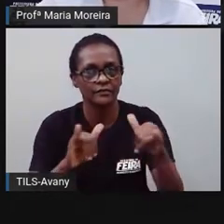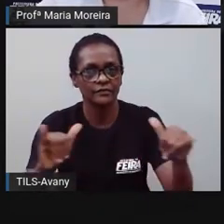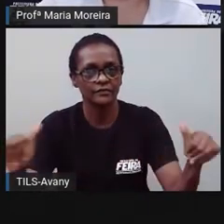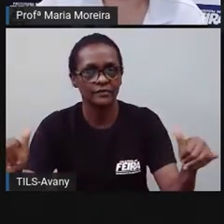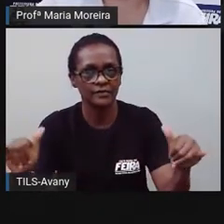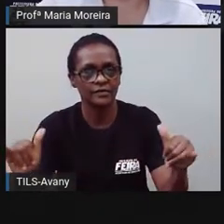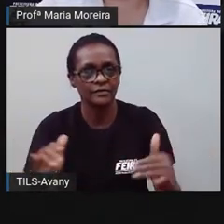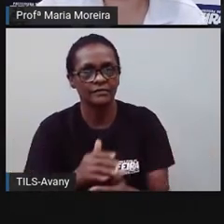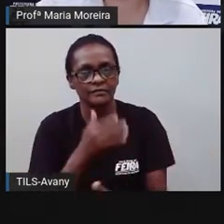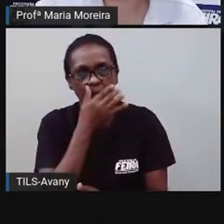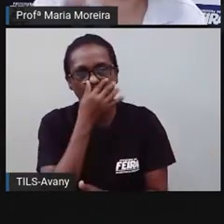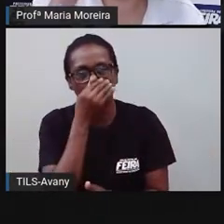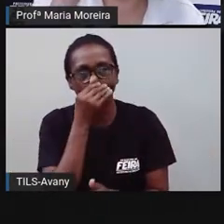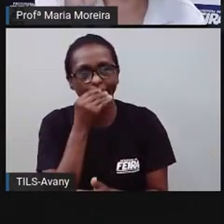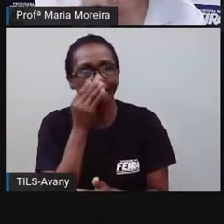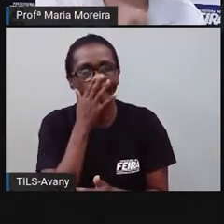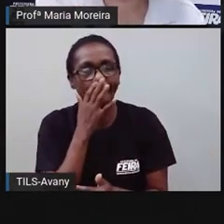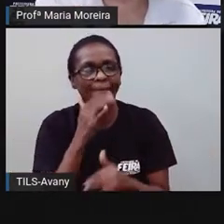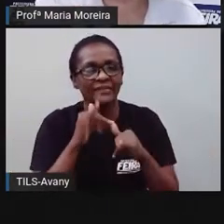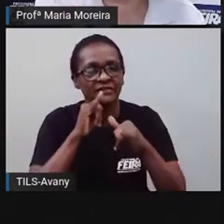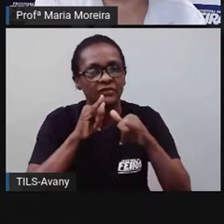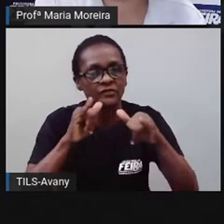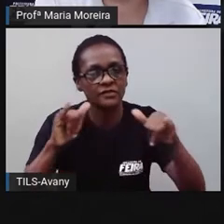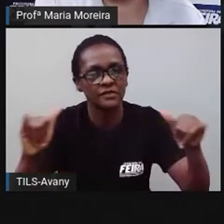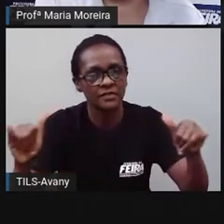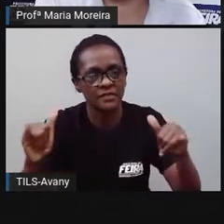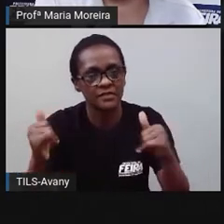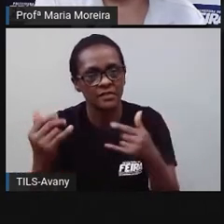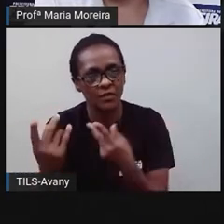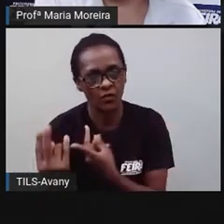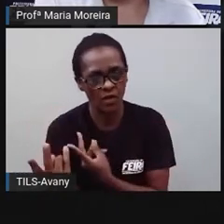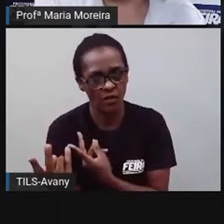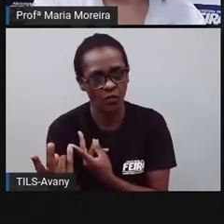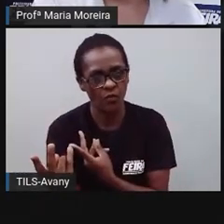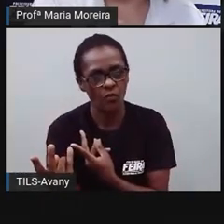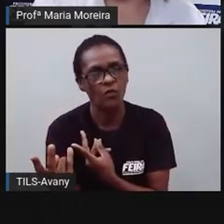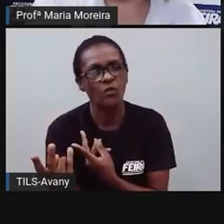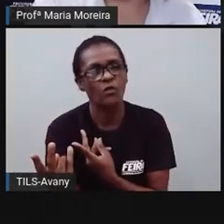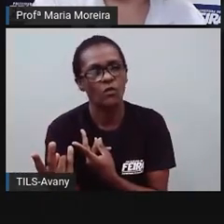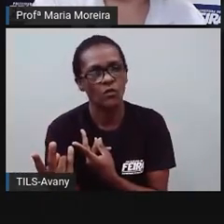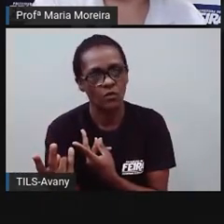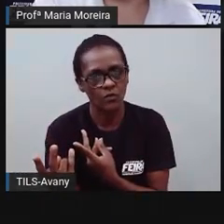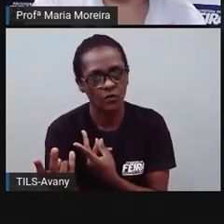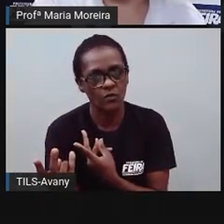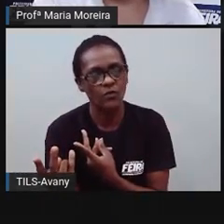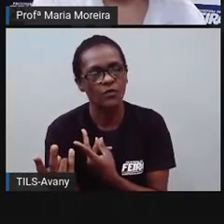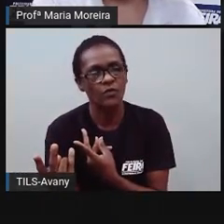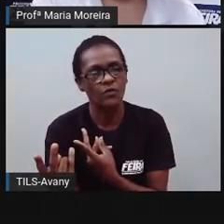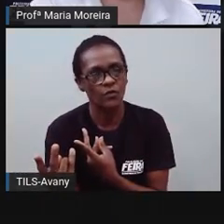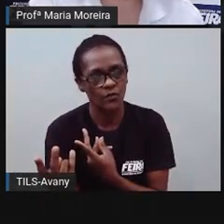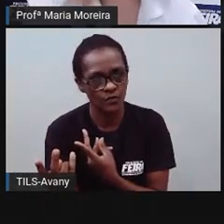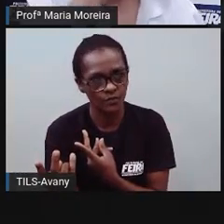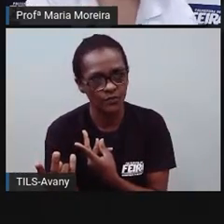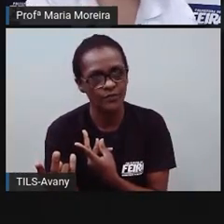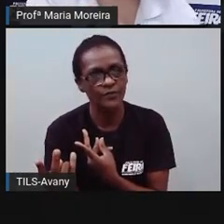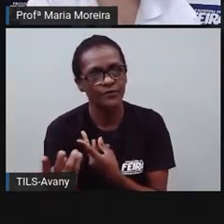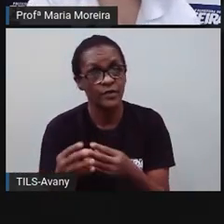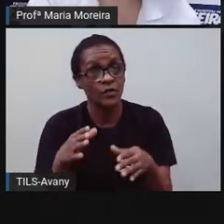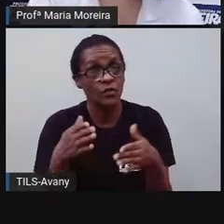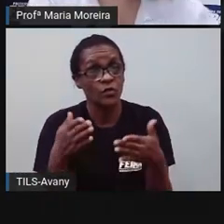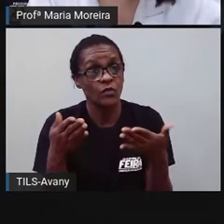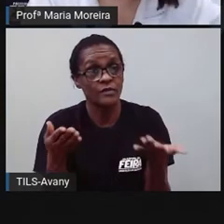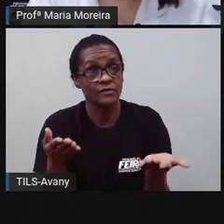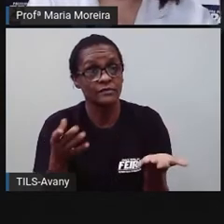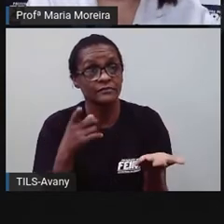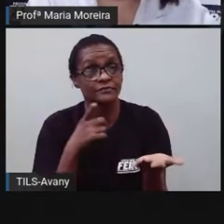Pró aqui pra vocês é exatamente, são exatamente as mesmas, né? Que aparecem lá no jornal? Quando, né?